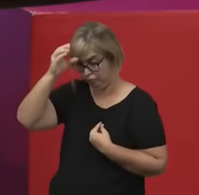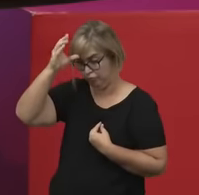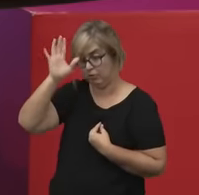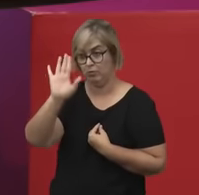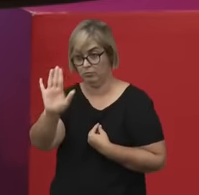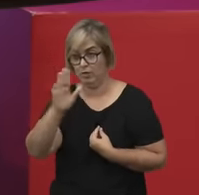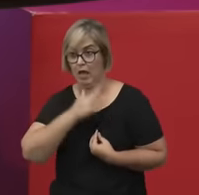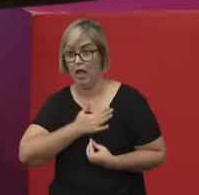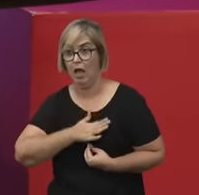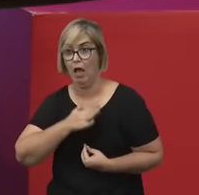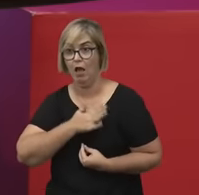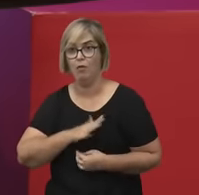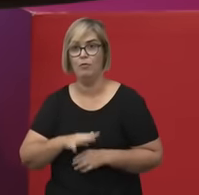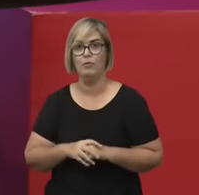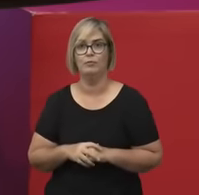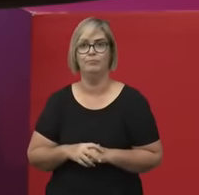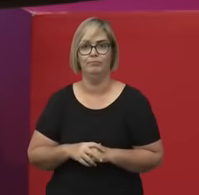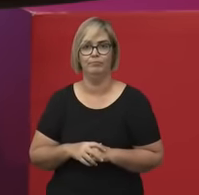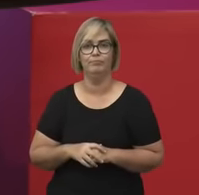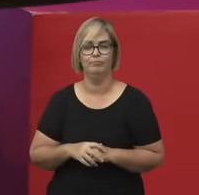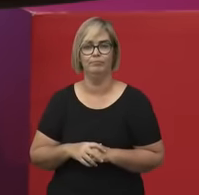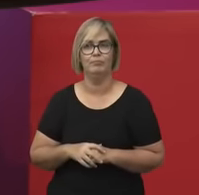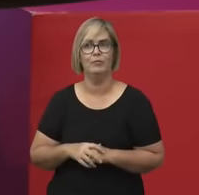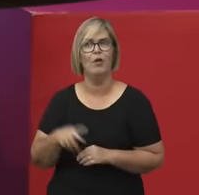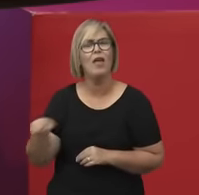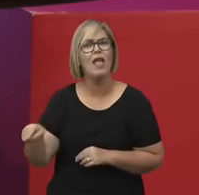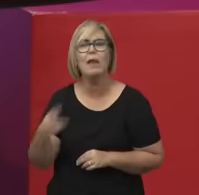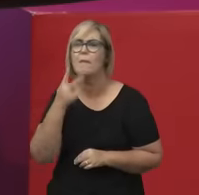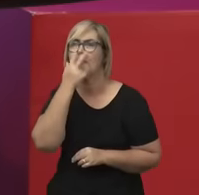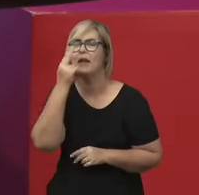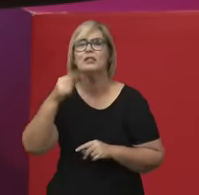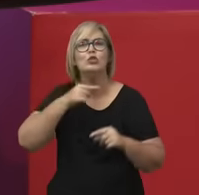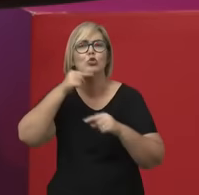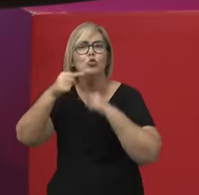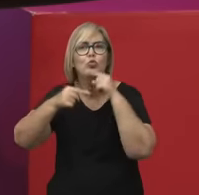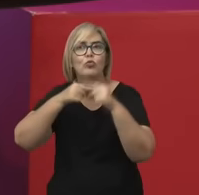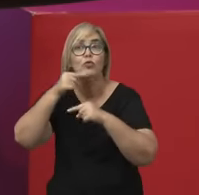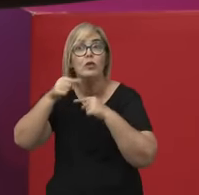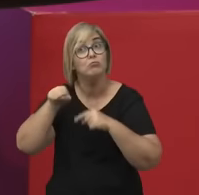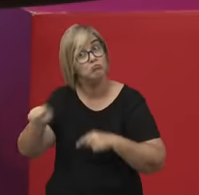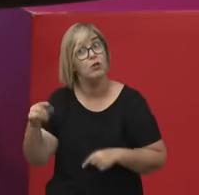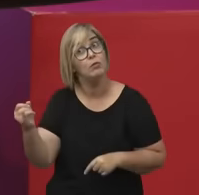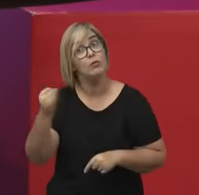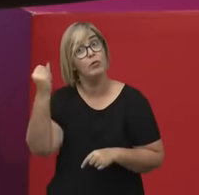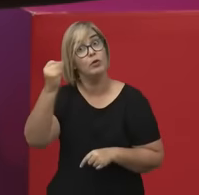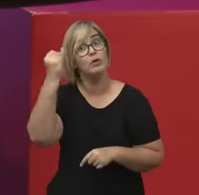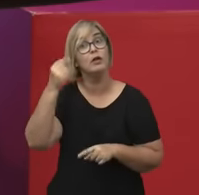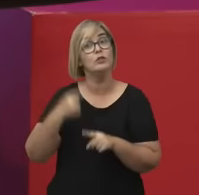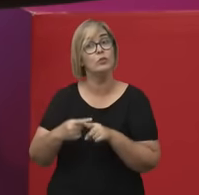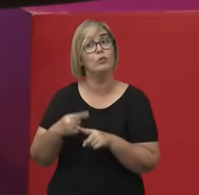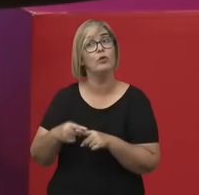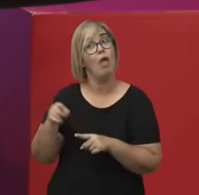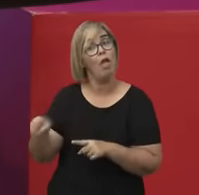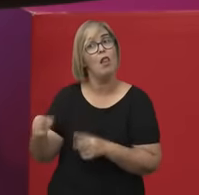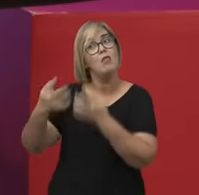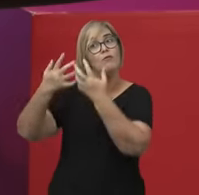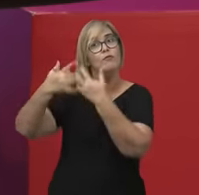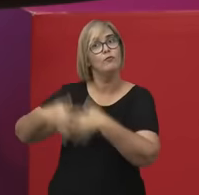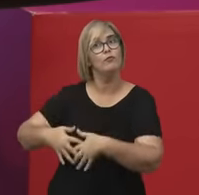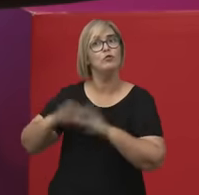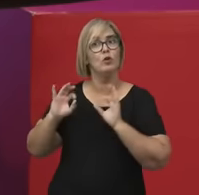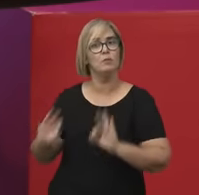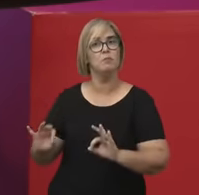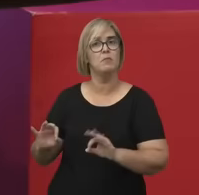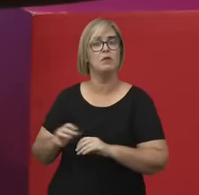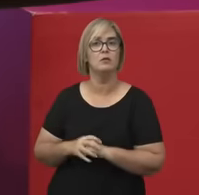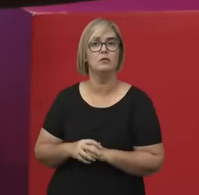deixar a tradição de lado. Então, esse método da dúvida, ele é muito importante porque ele funciona como um,